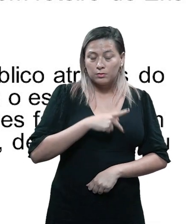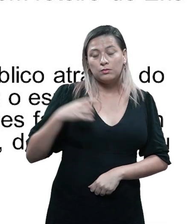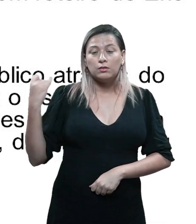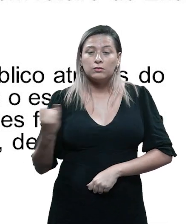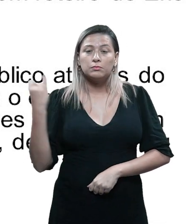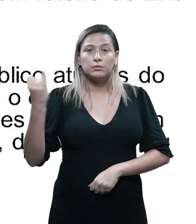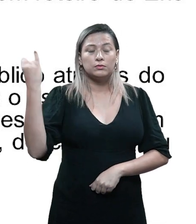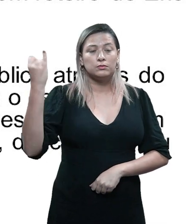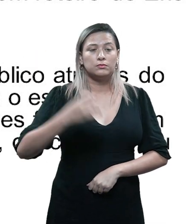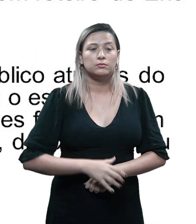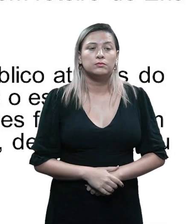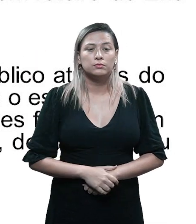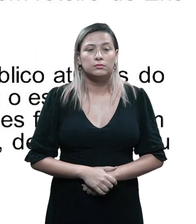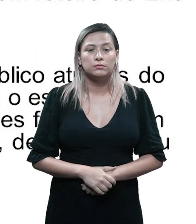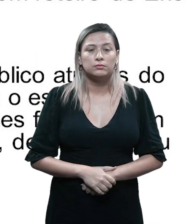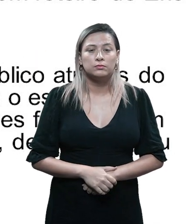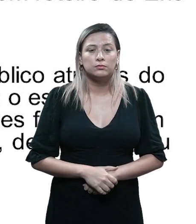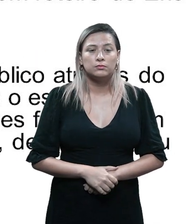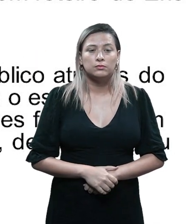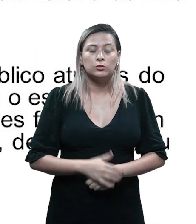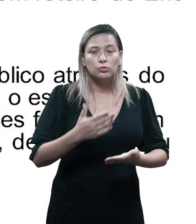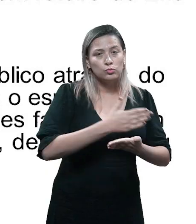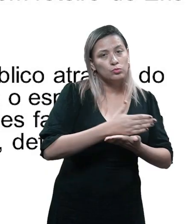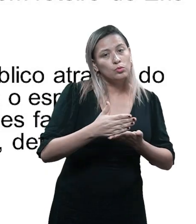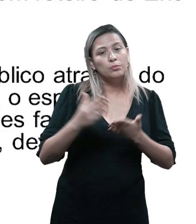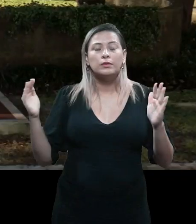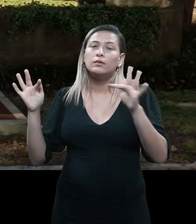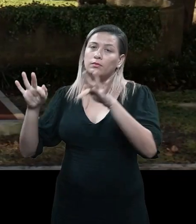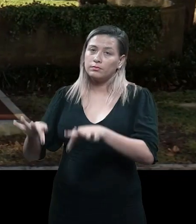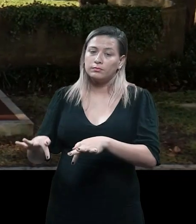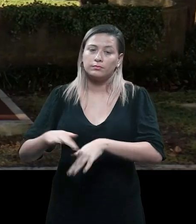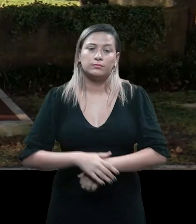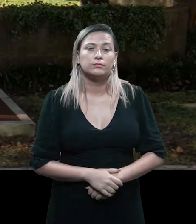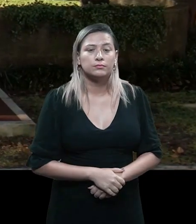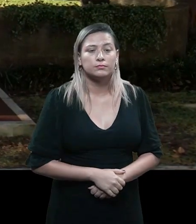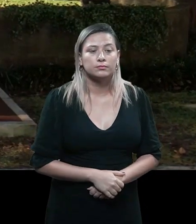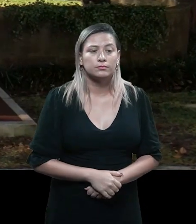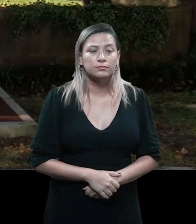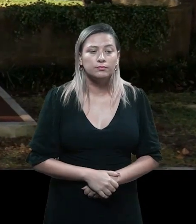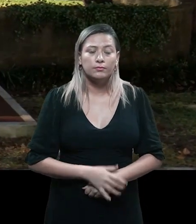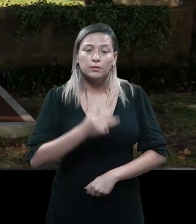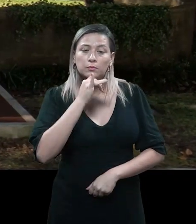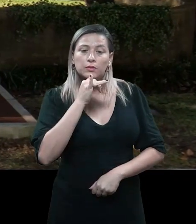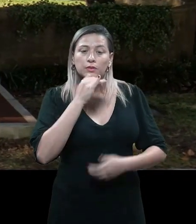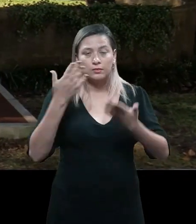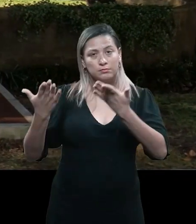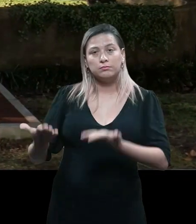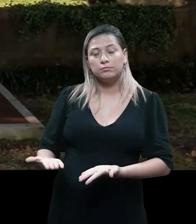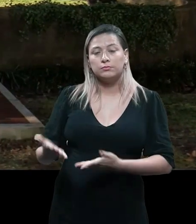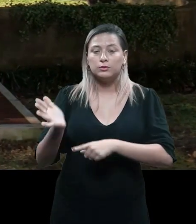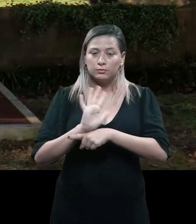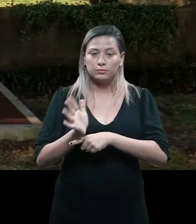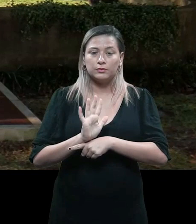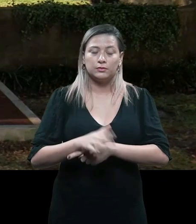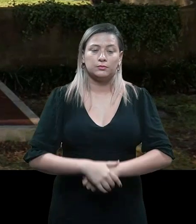importante, que você se familiarize do começo ao fim. Um bom exemplo é o filme Forest Camp, que a gente pode